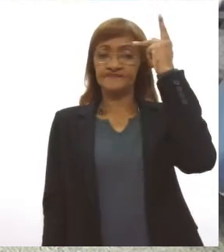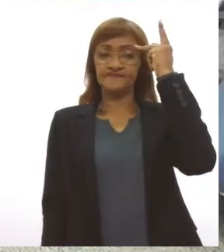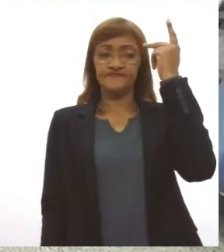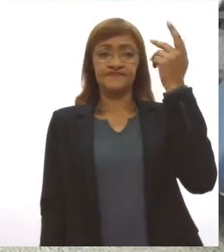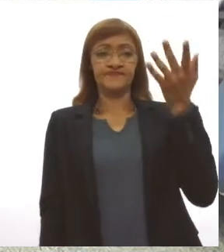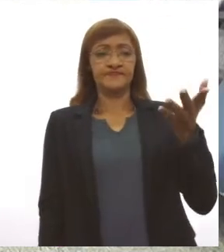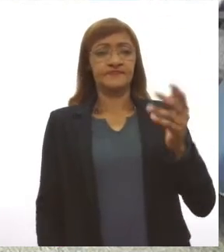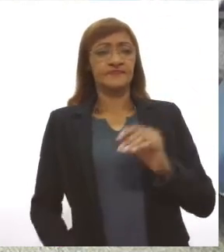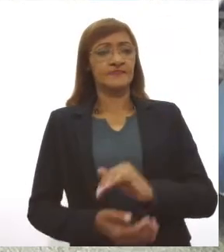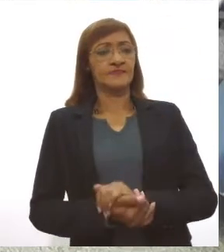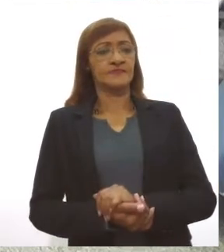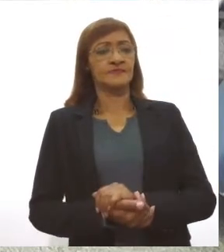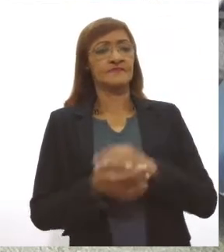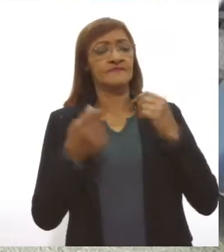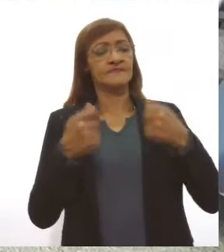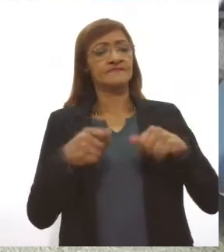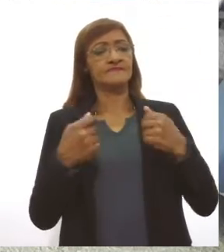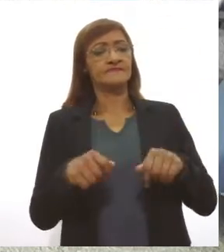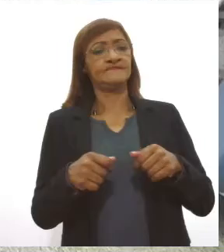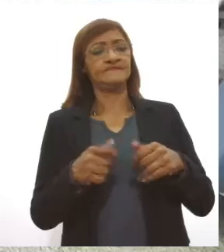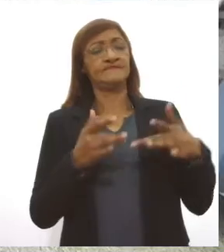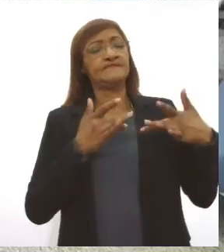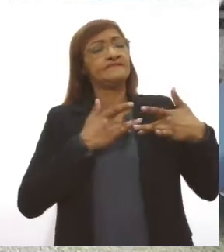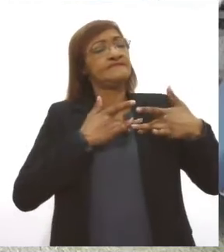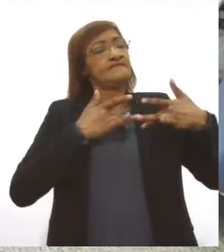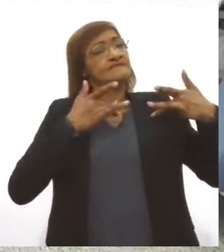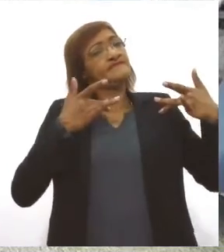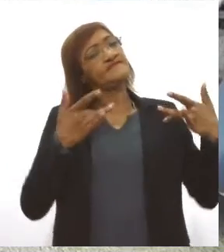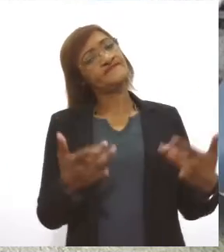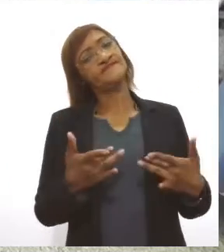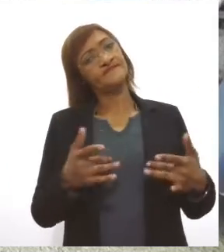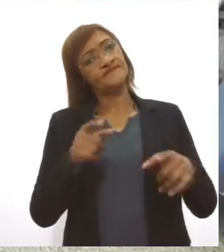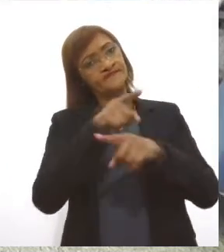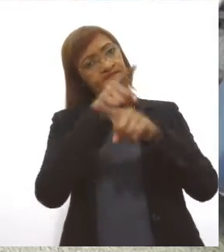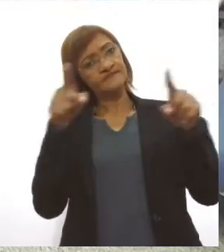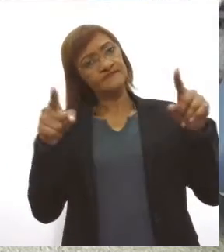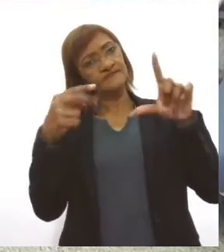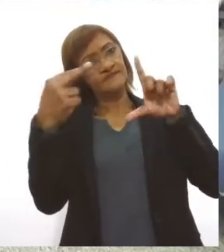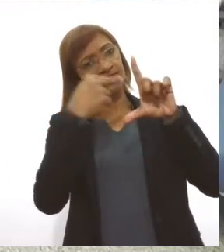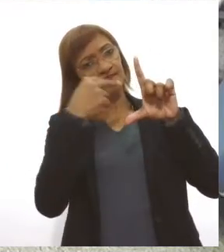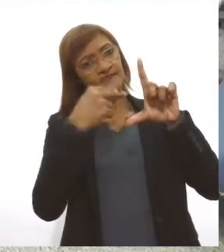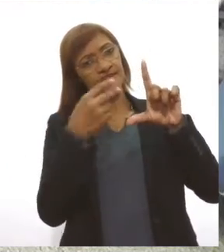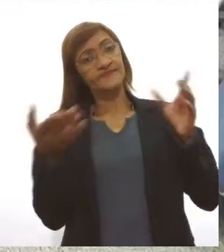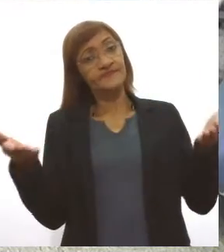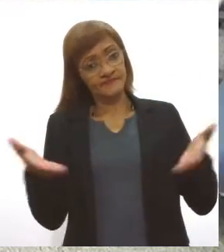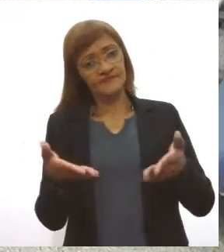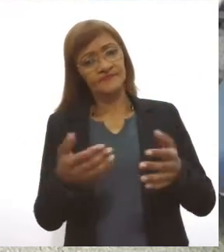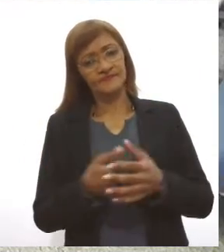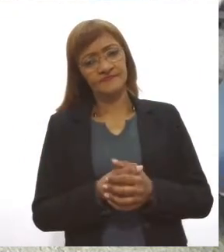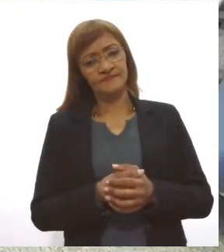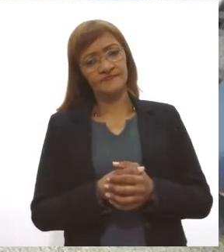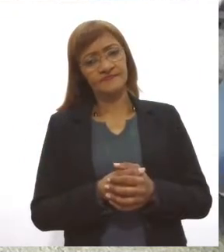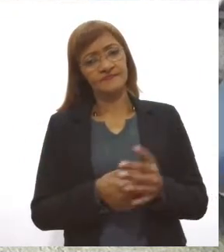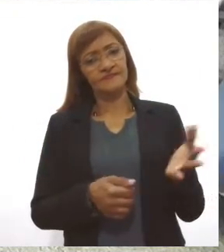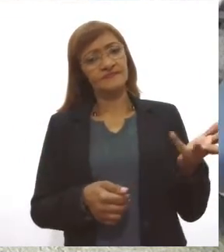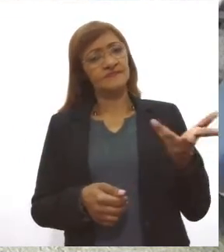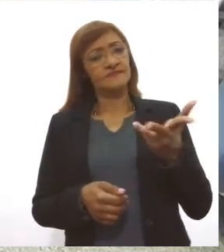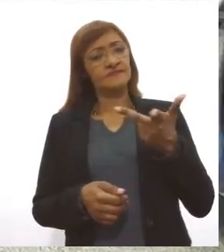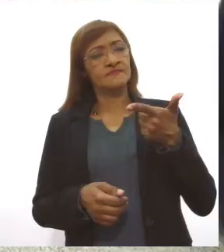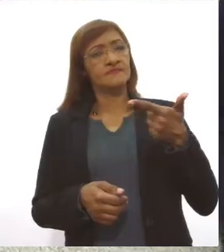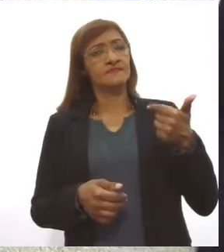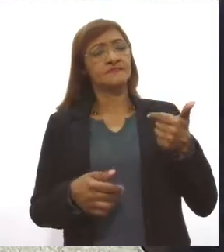necessitam da sua solidariedade, de você que está nos ouvindo nesse momento. É um ato voluntário,